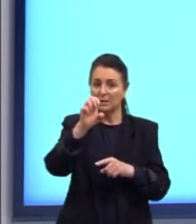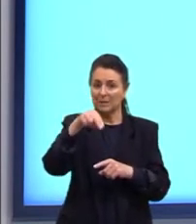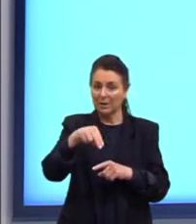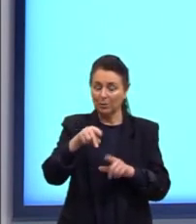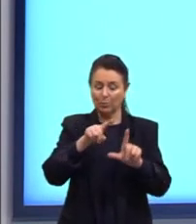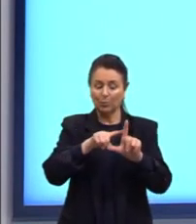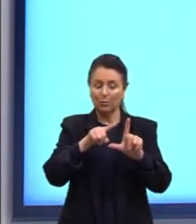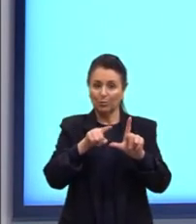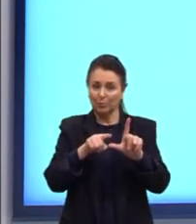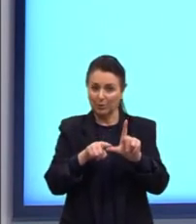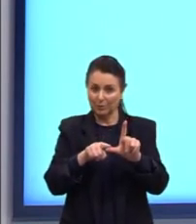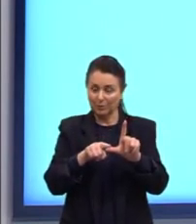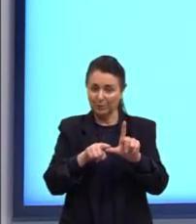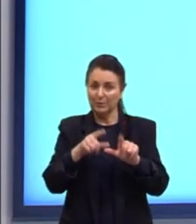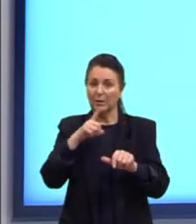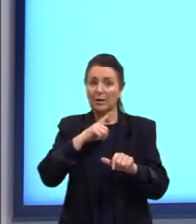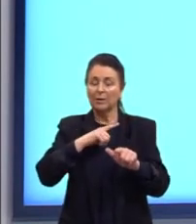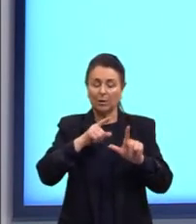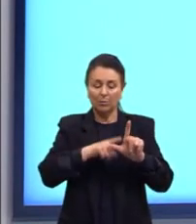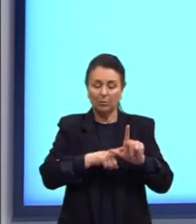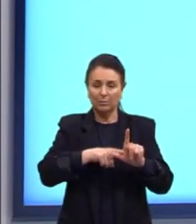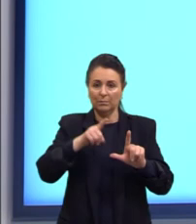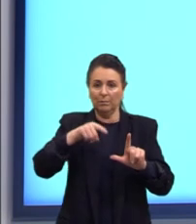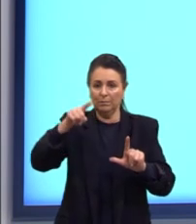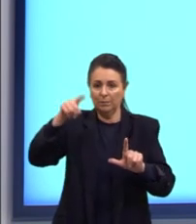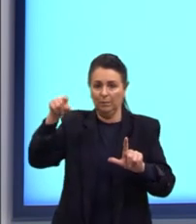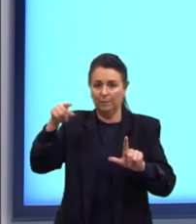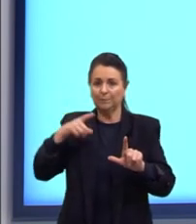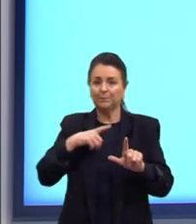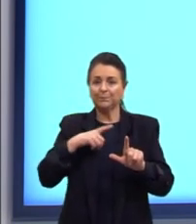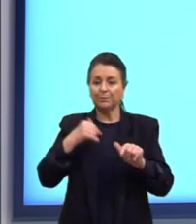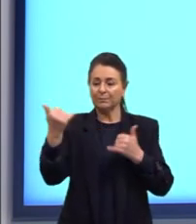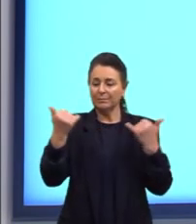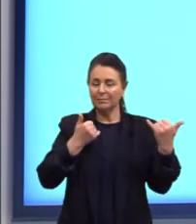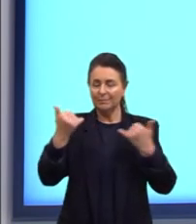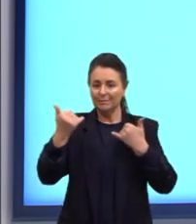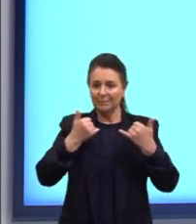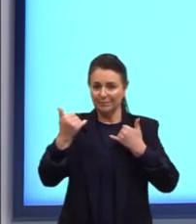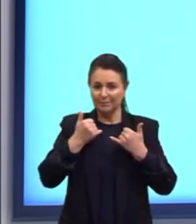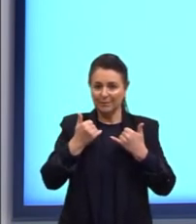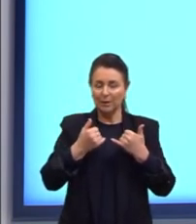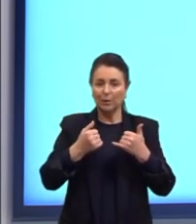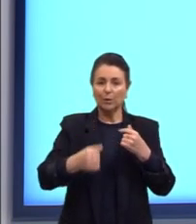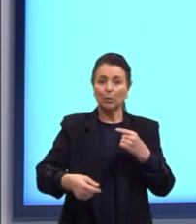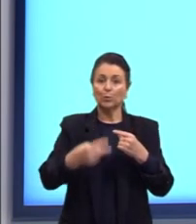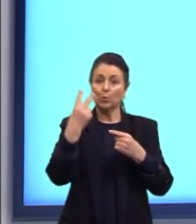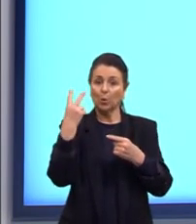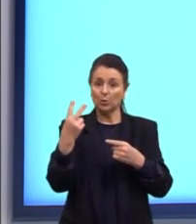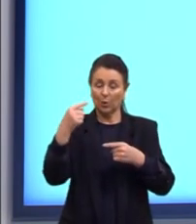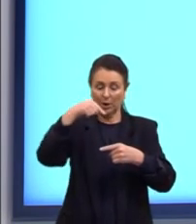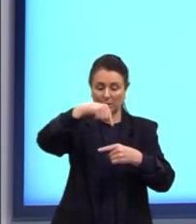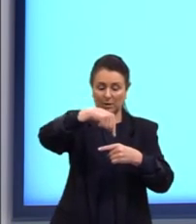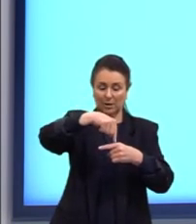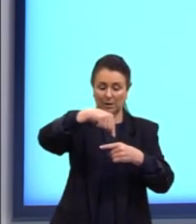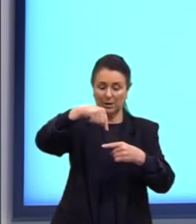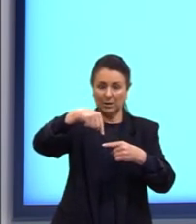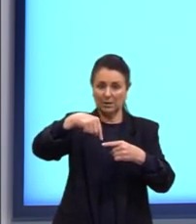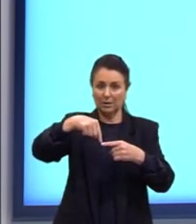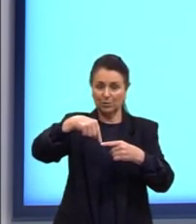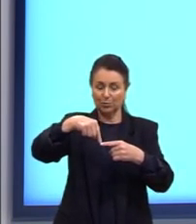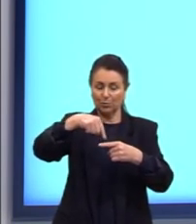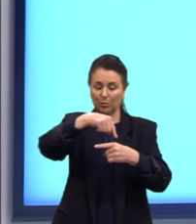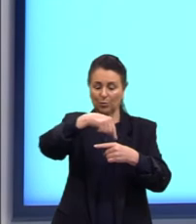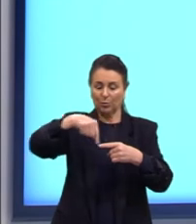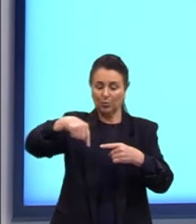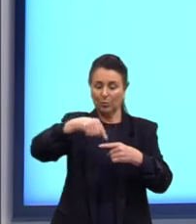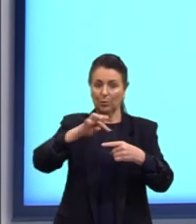ângulo e nós temos o gráfico então as informações nos dois eixos sendo o eixo horizontal então